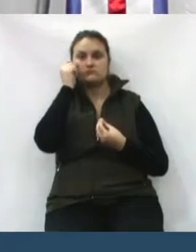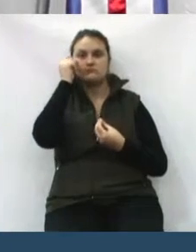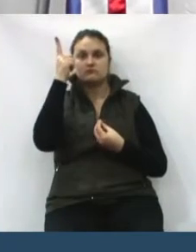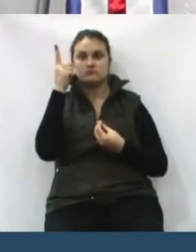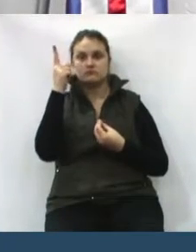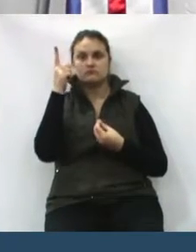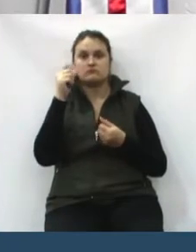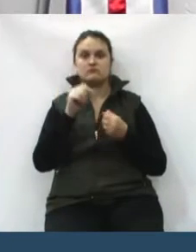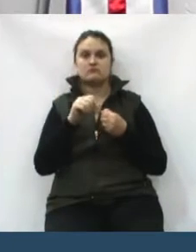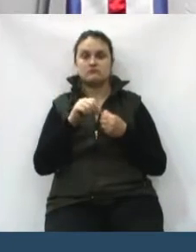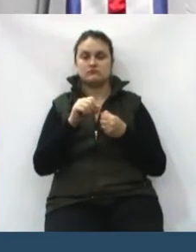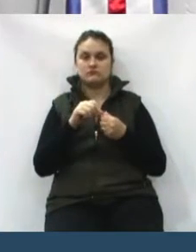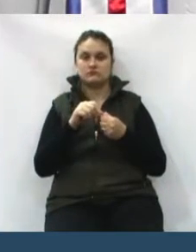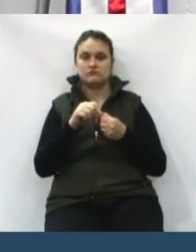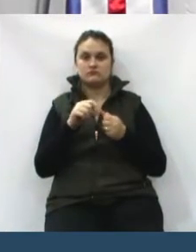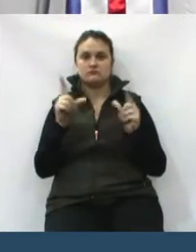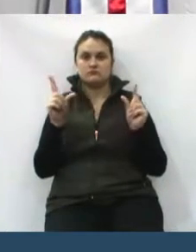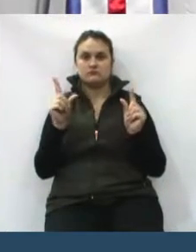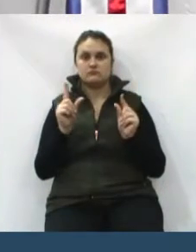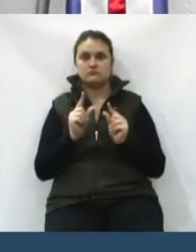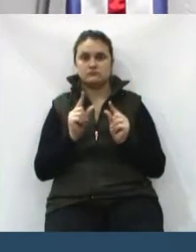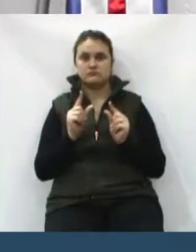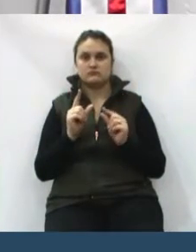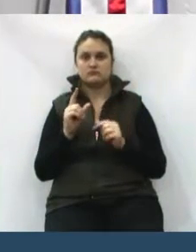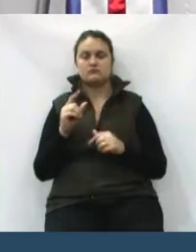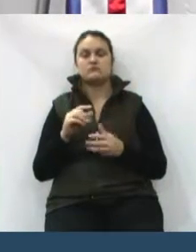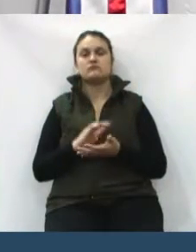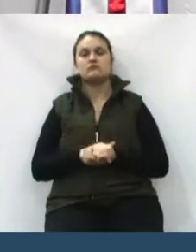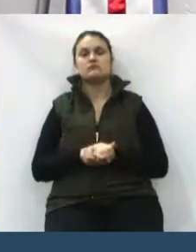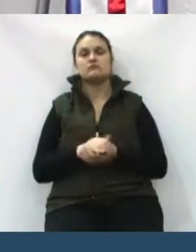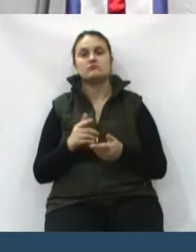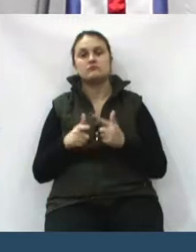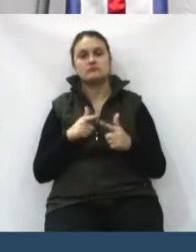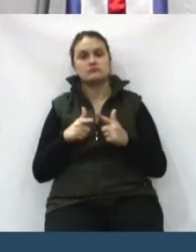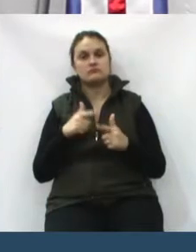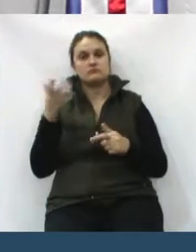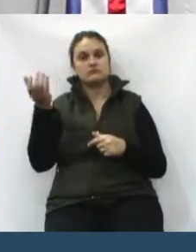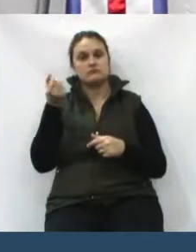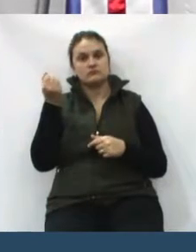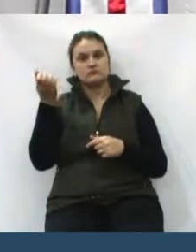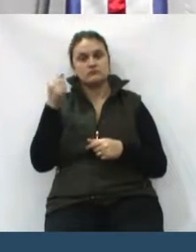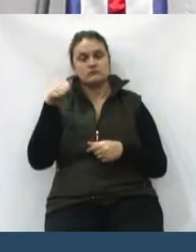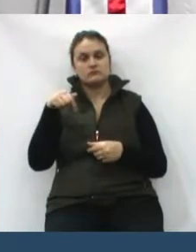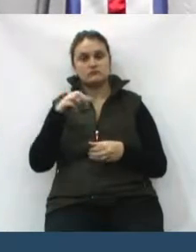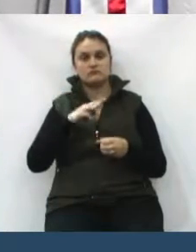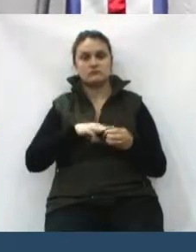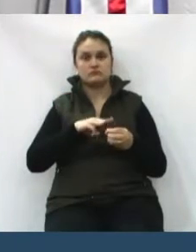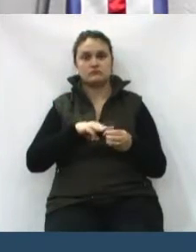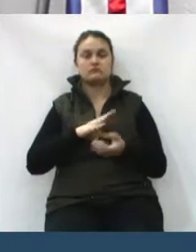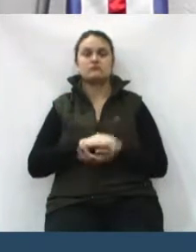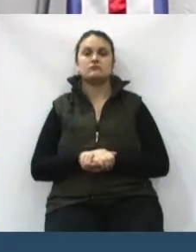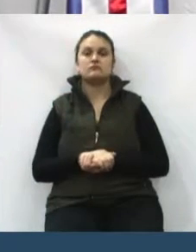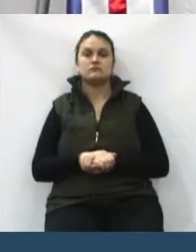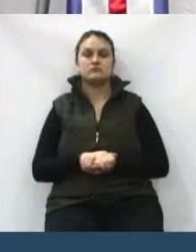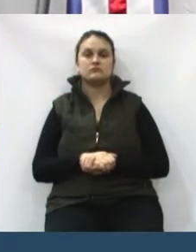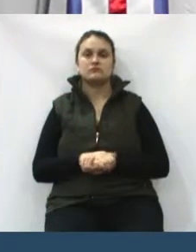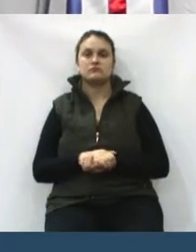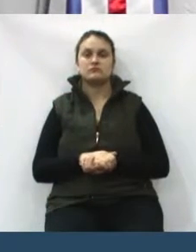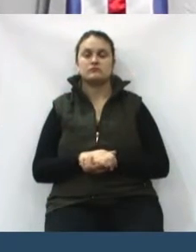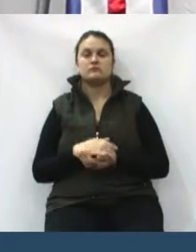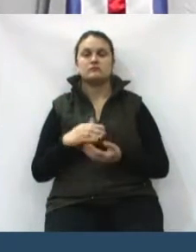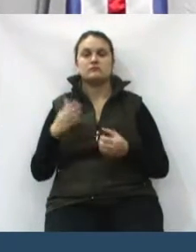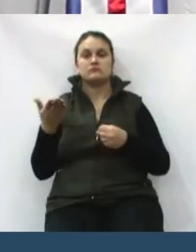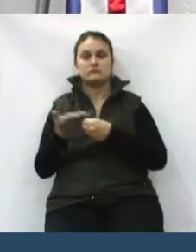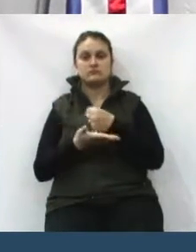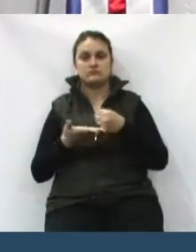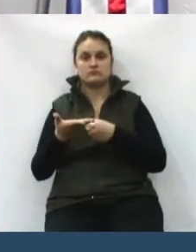para ser implantado para amenizar a situação do fundo de aposentadoria do funcionalismo. teto de